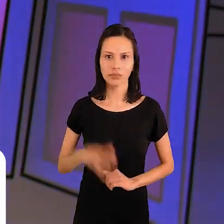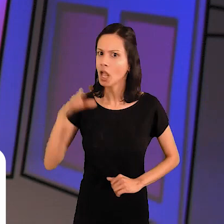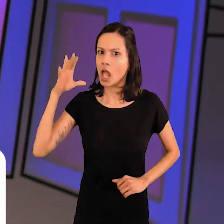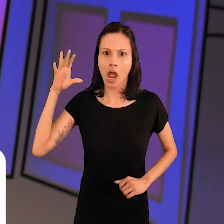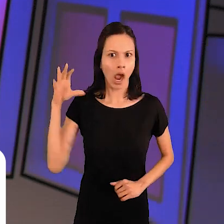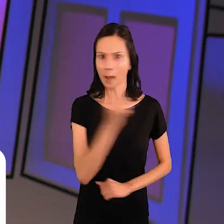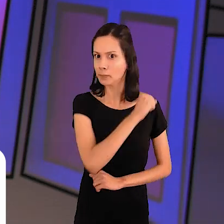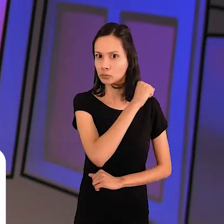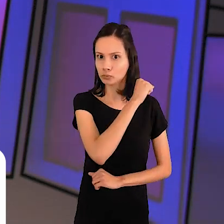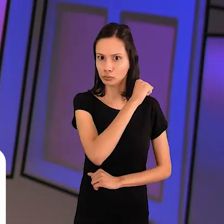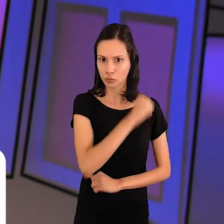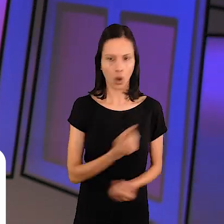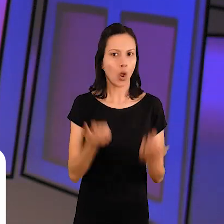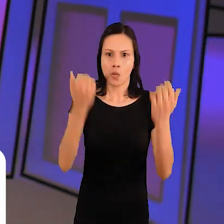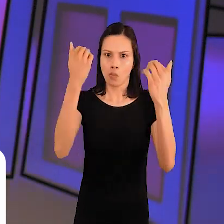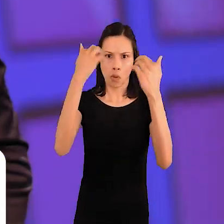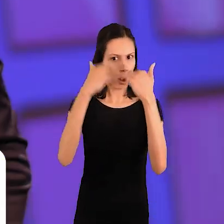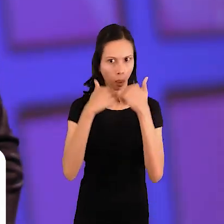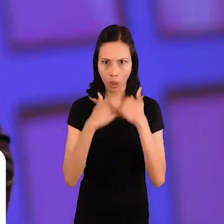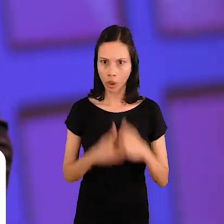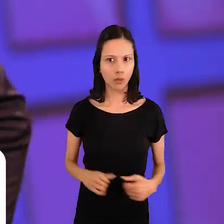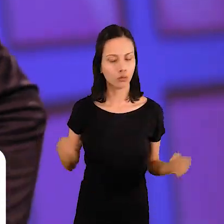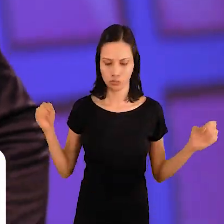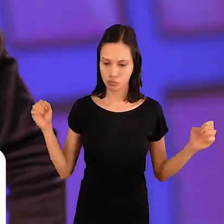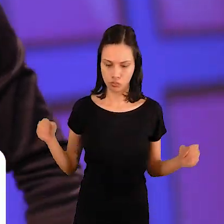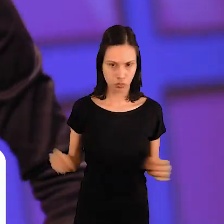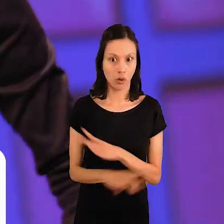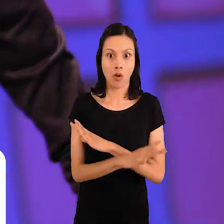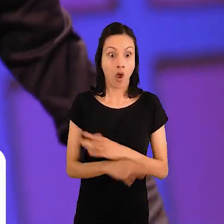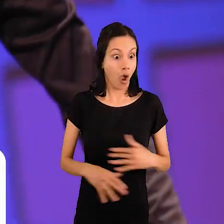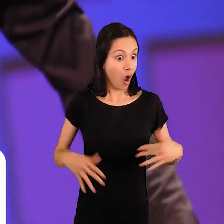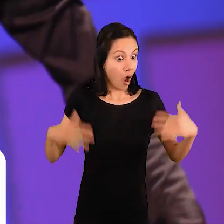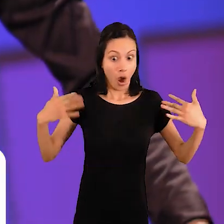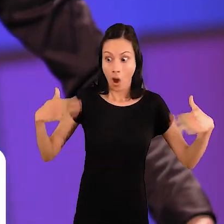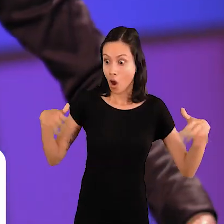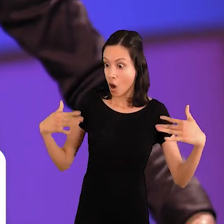virou todinha a cumbuca. Todo mundo fez... Oh!